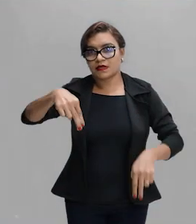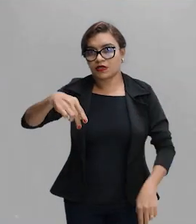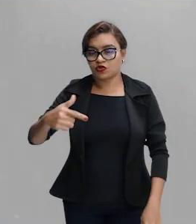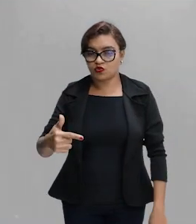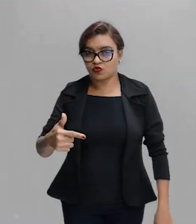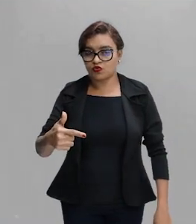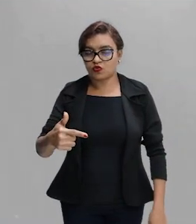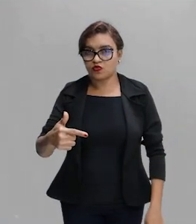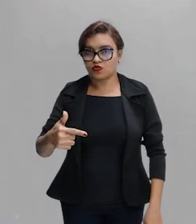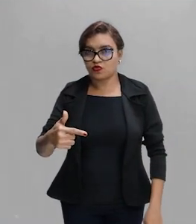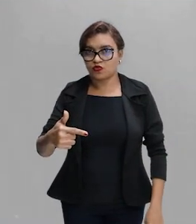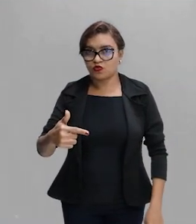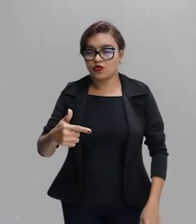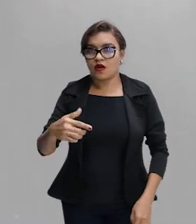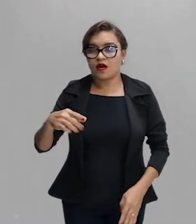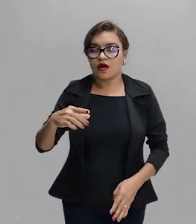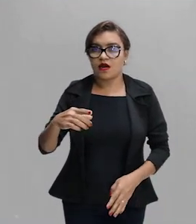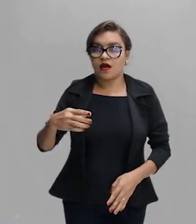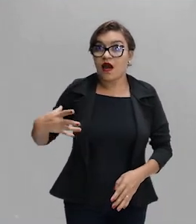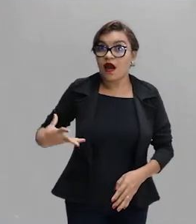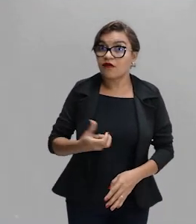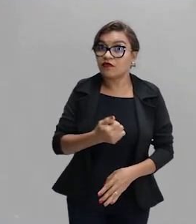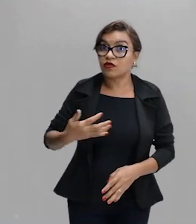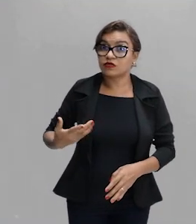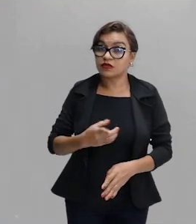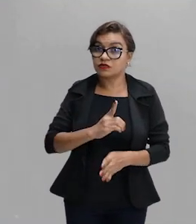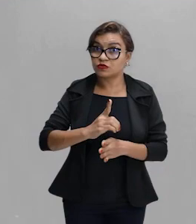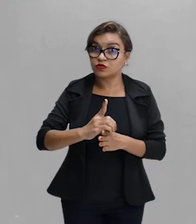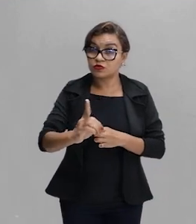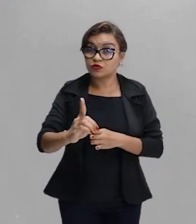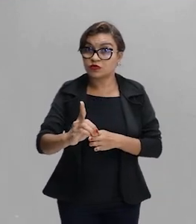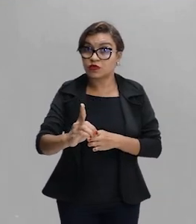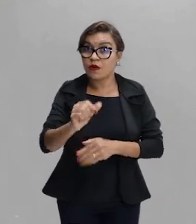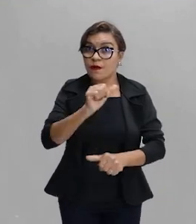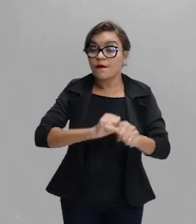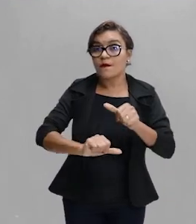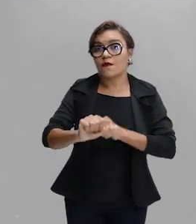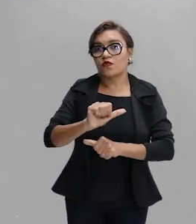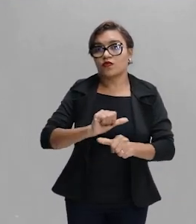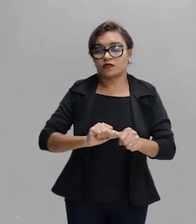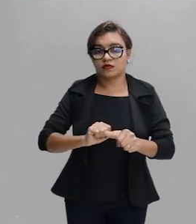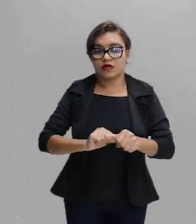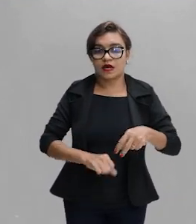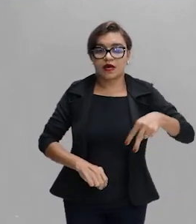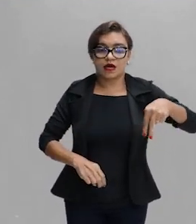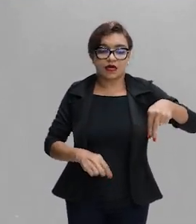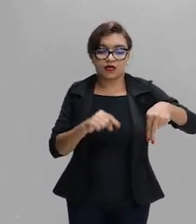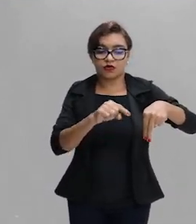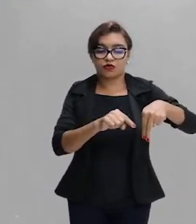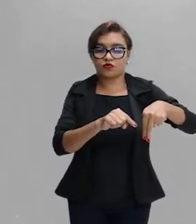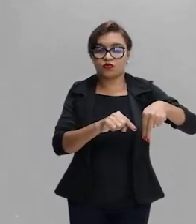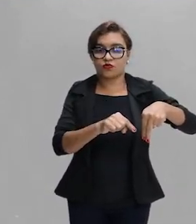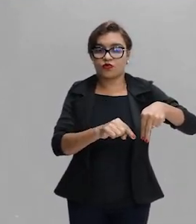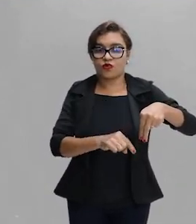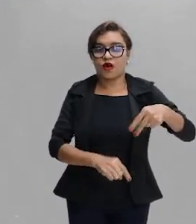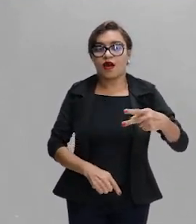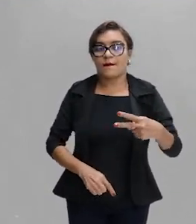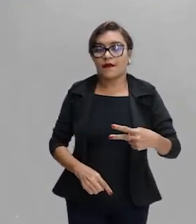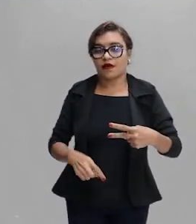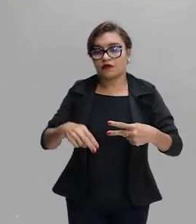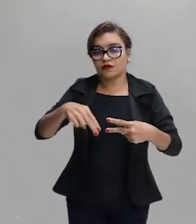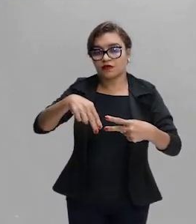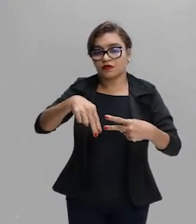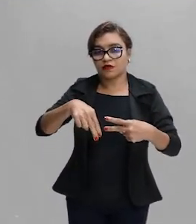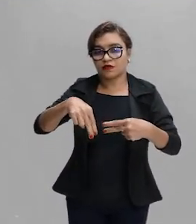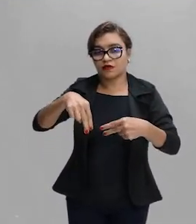O vai acontecer? A velocidade no meio 1 é maior do que no meio 2. Ou seja, se aumenta o